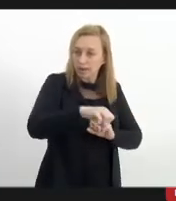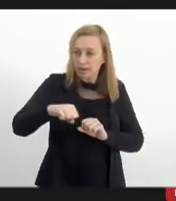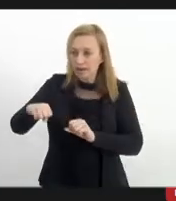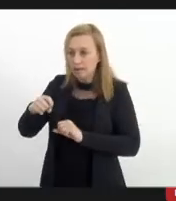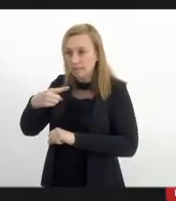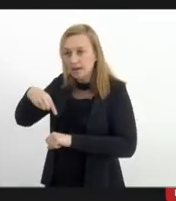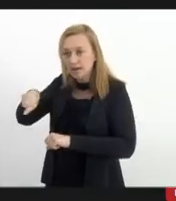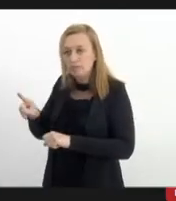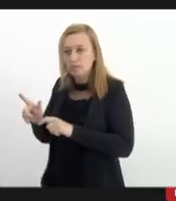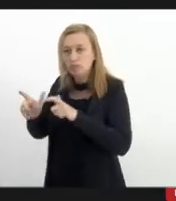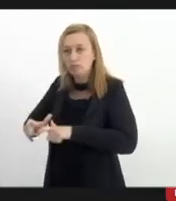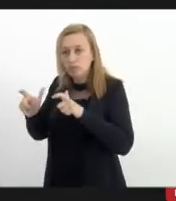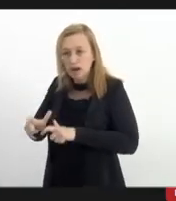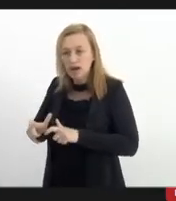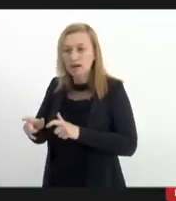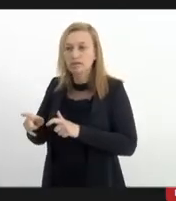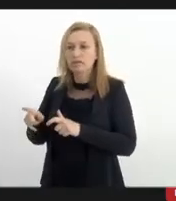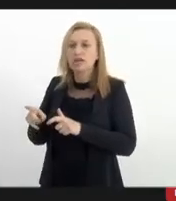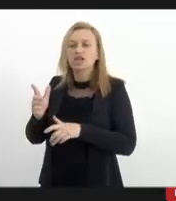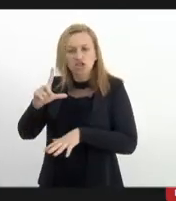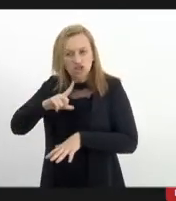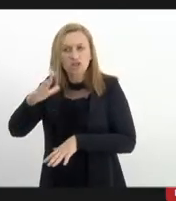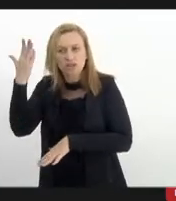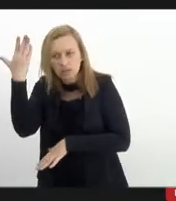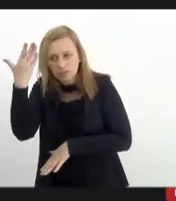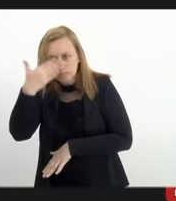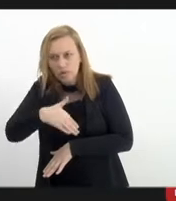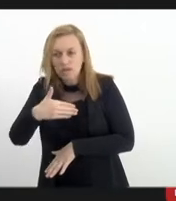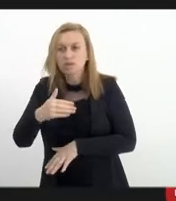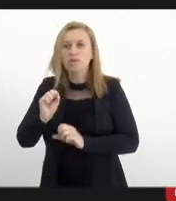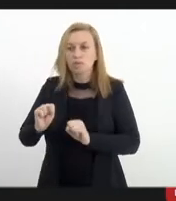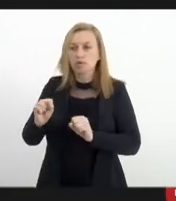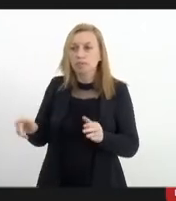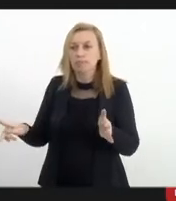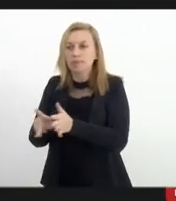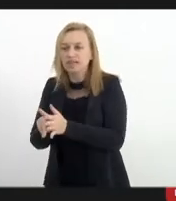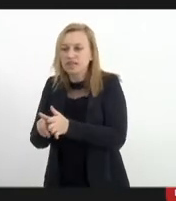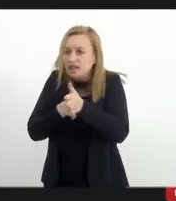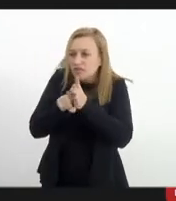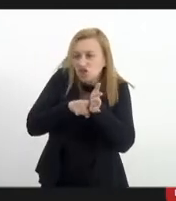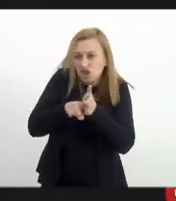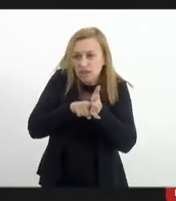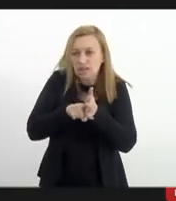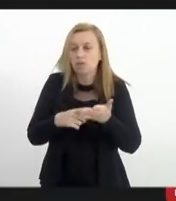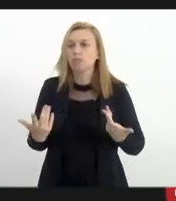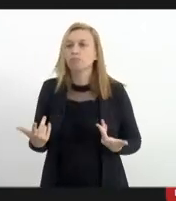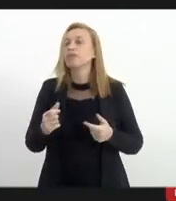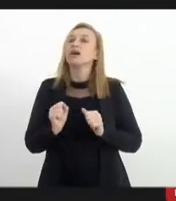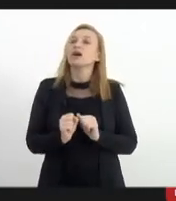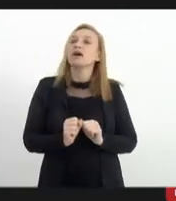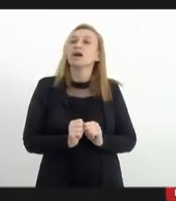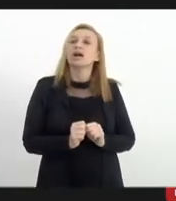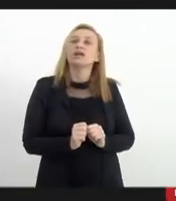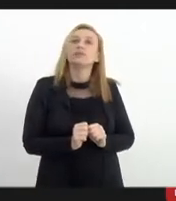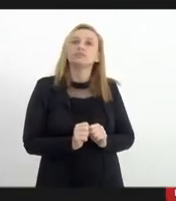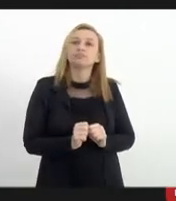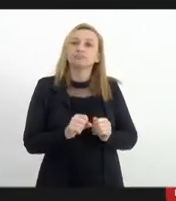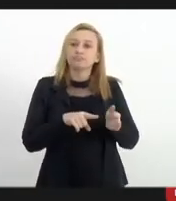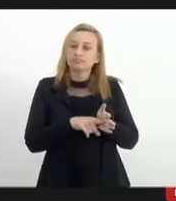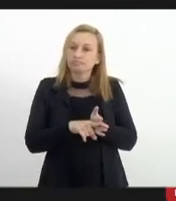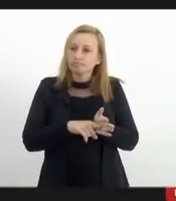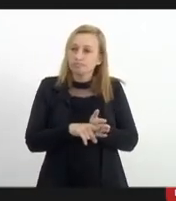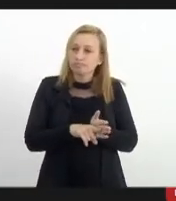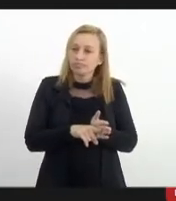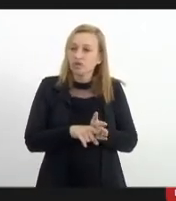robustos e porque já tem comprovação, eles passam a fazer parte dessa investigação. Essa investigação, ela tramita